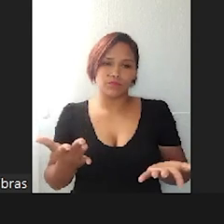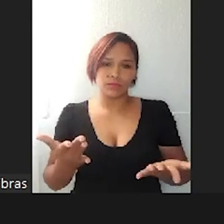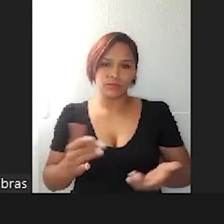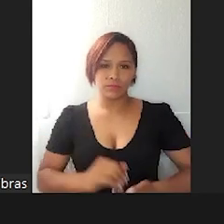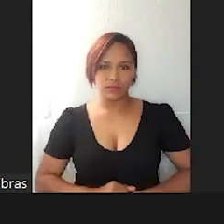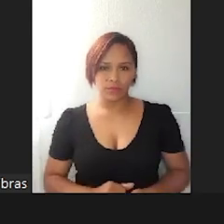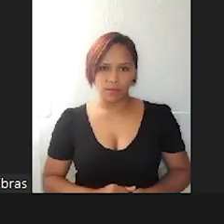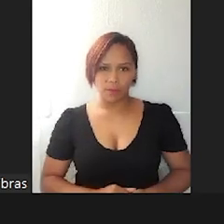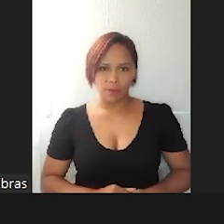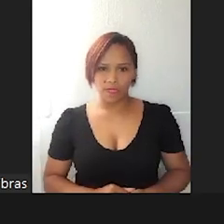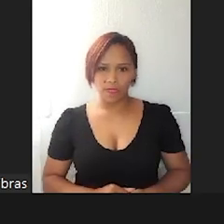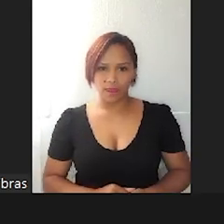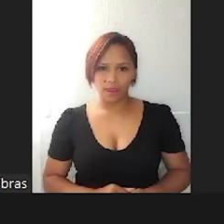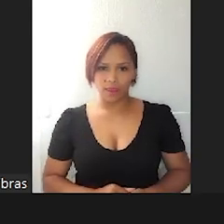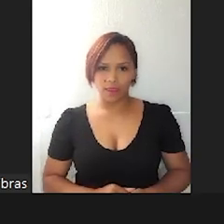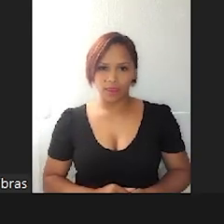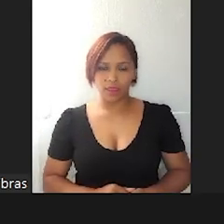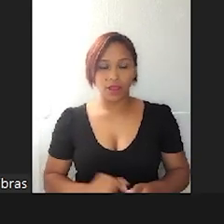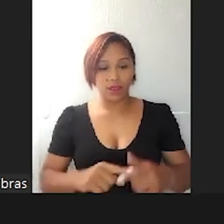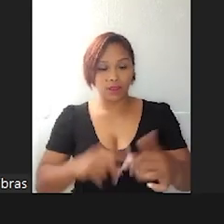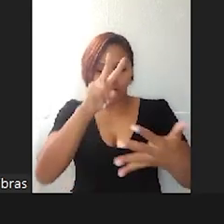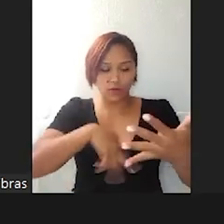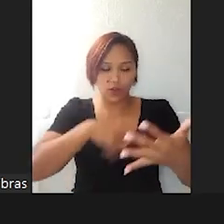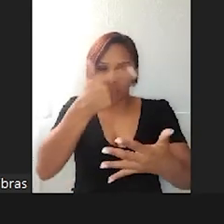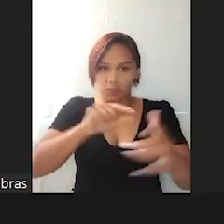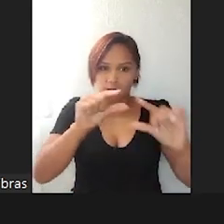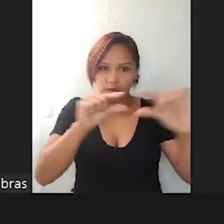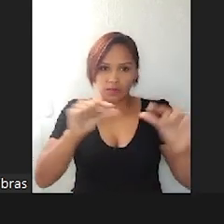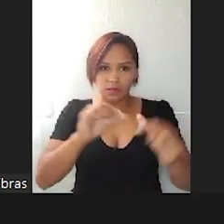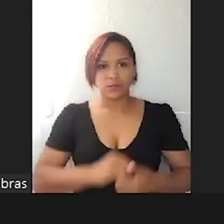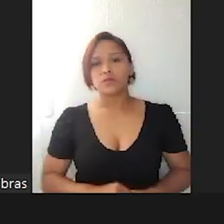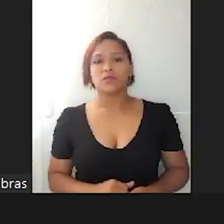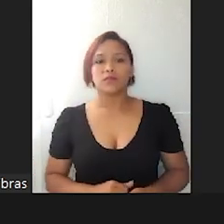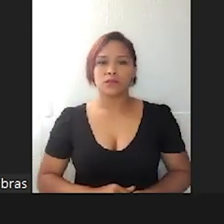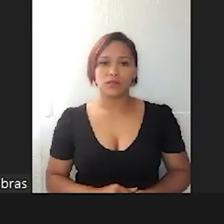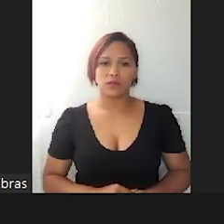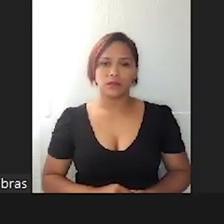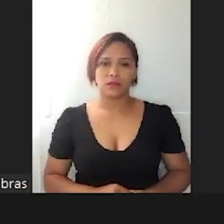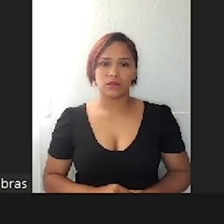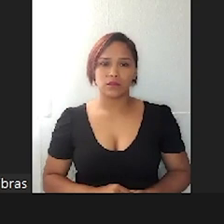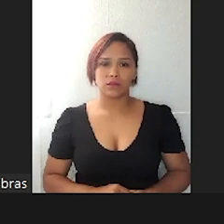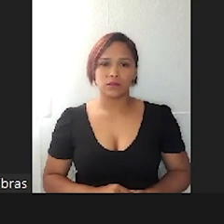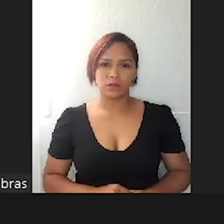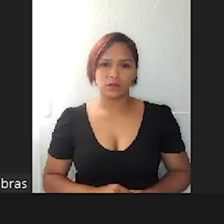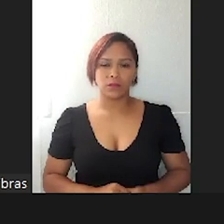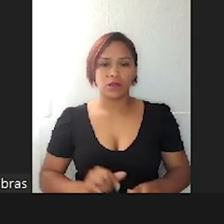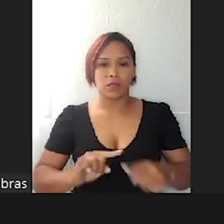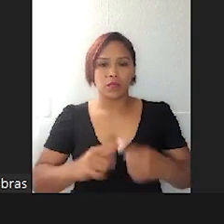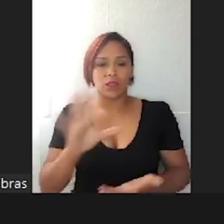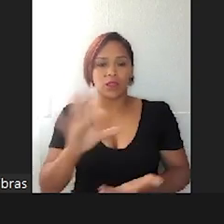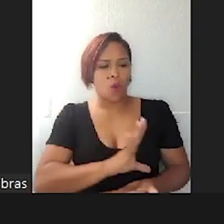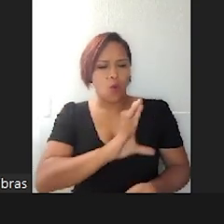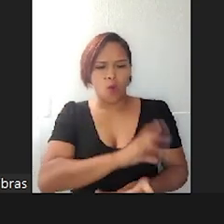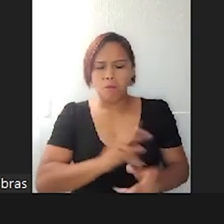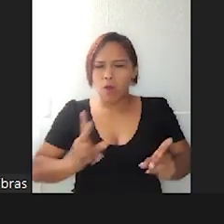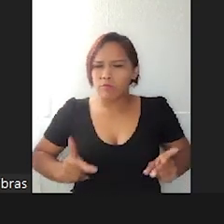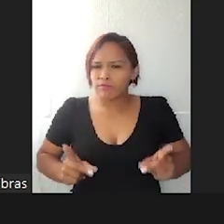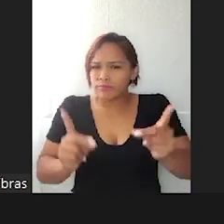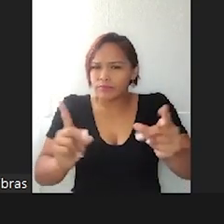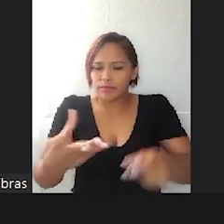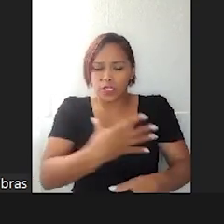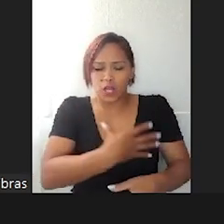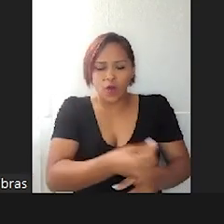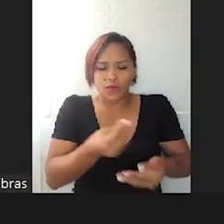Então, vou ler mais um trechinho aqui do slide. Então, o amor incondicional dedicado aos nossos filhos